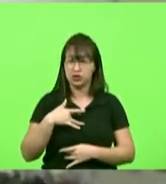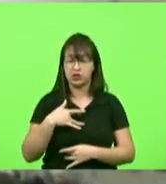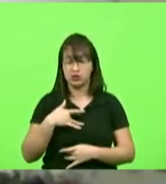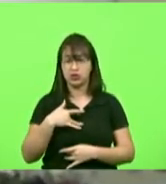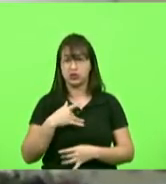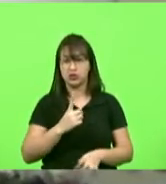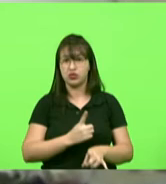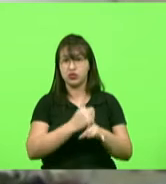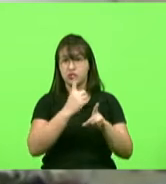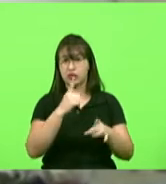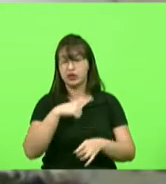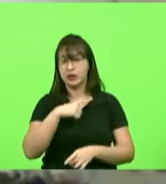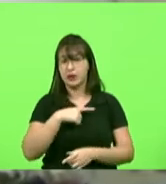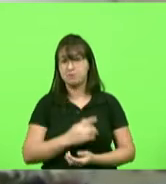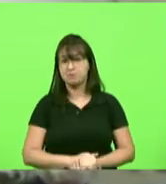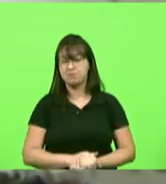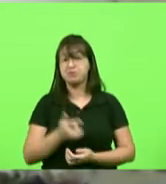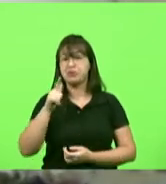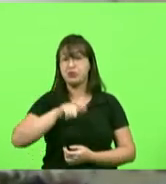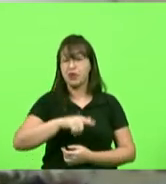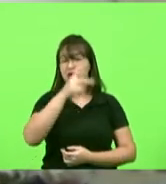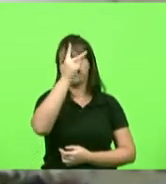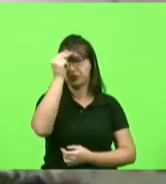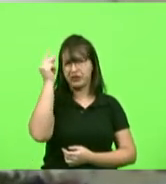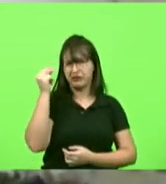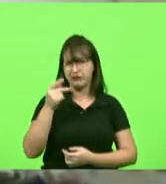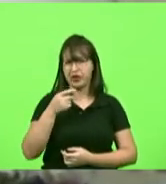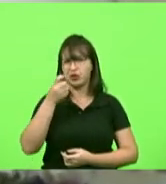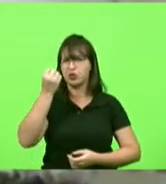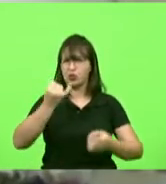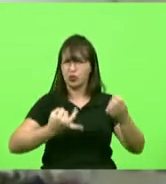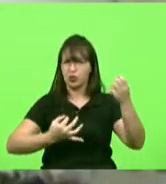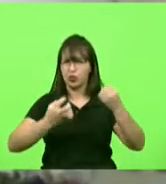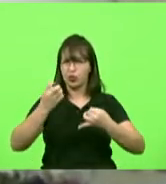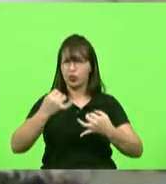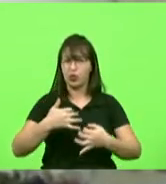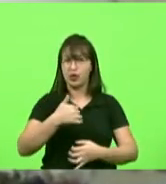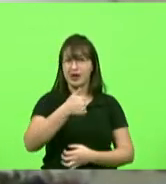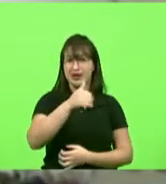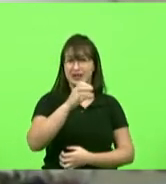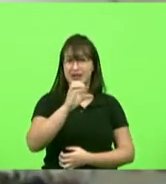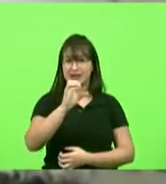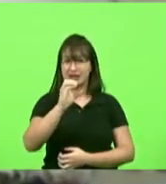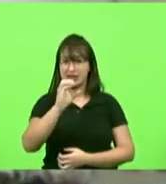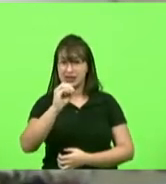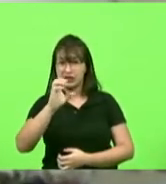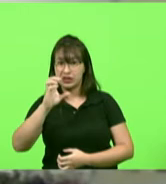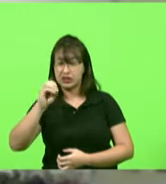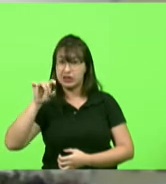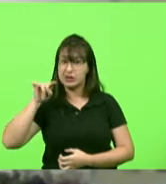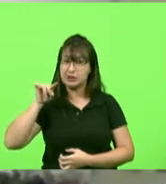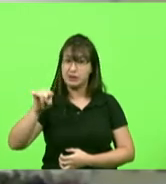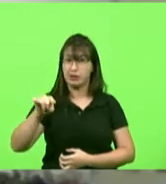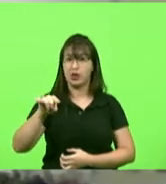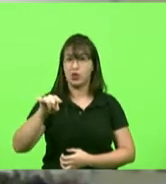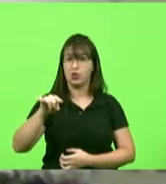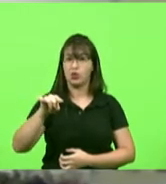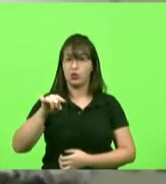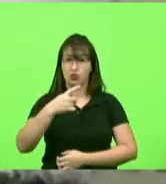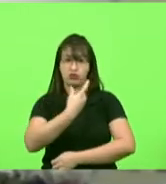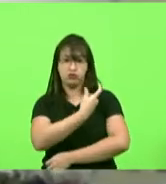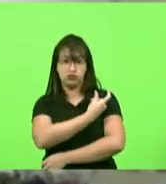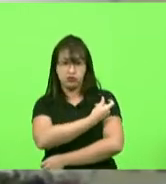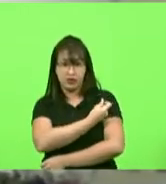o apelo que também o prefeito fez de 100 mil doses de vacina e foi feito ao